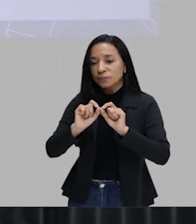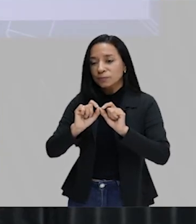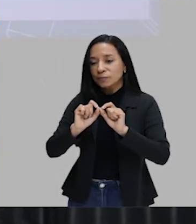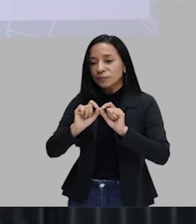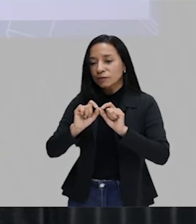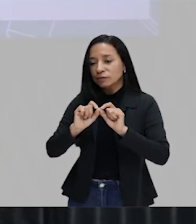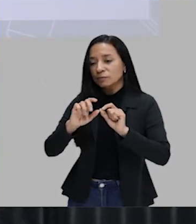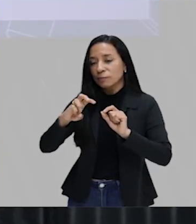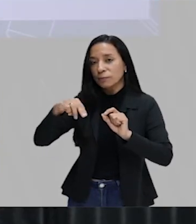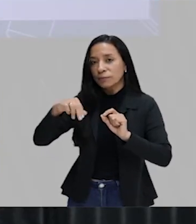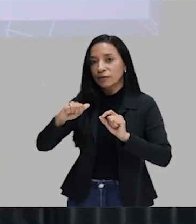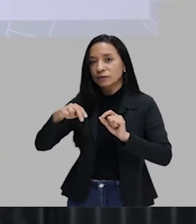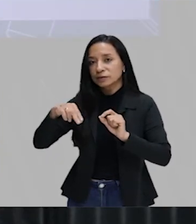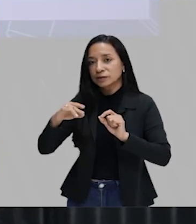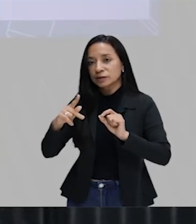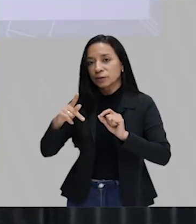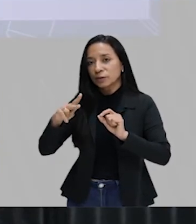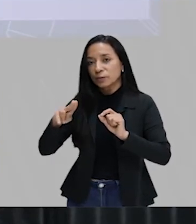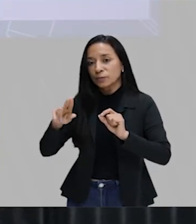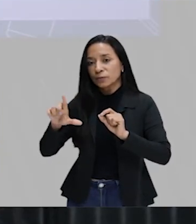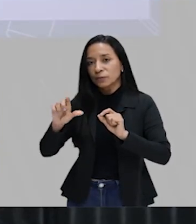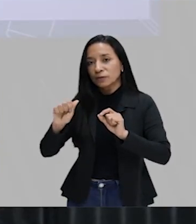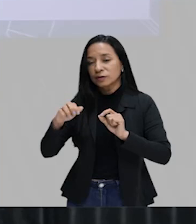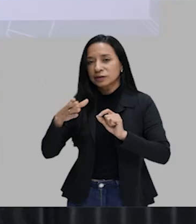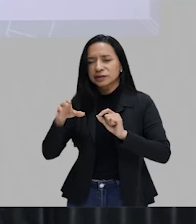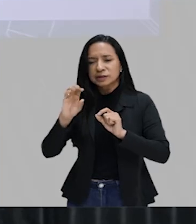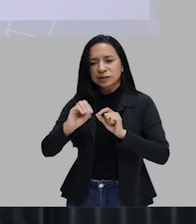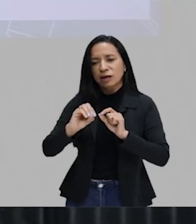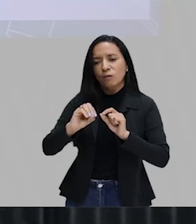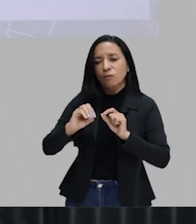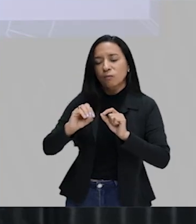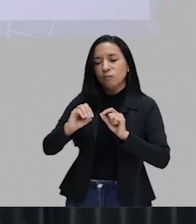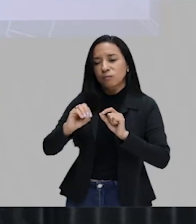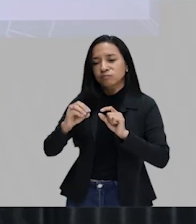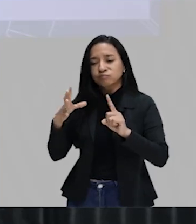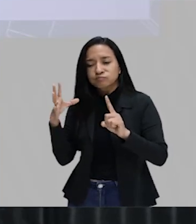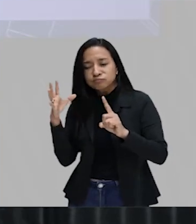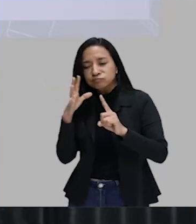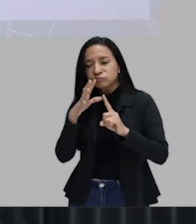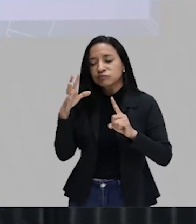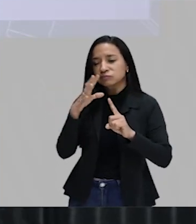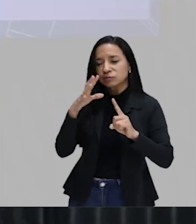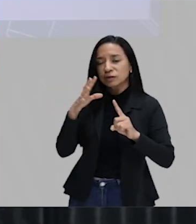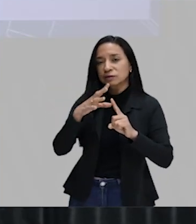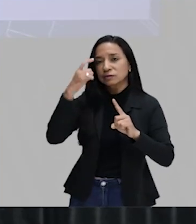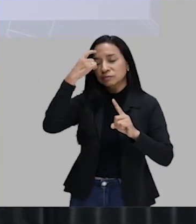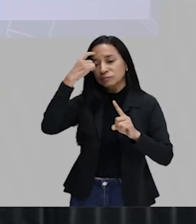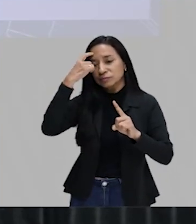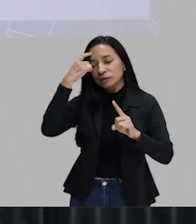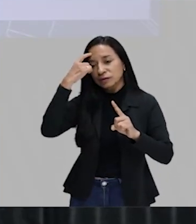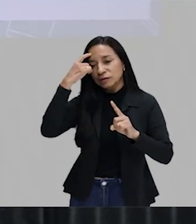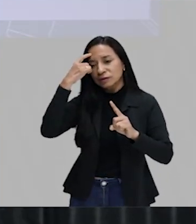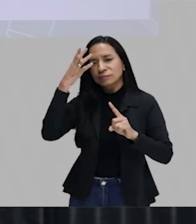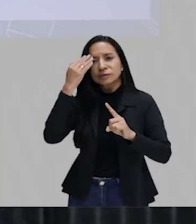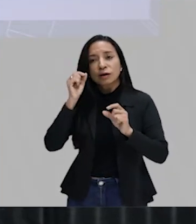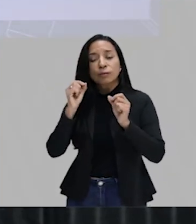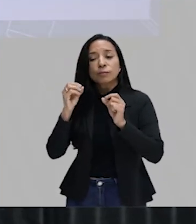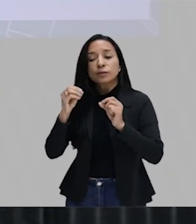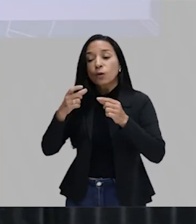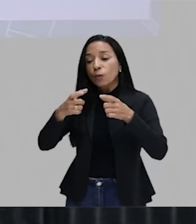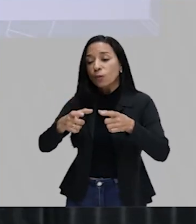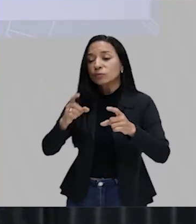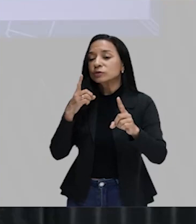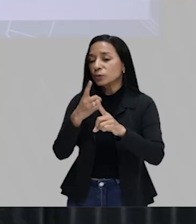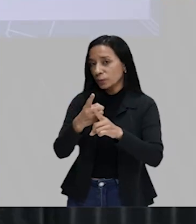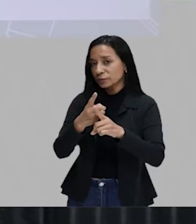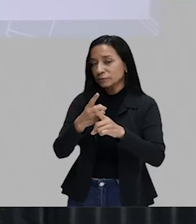manipulação. Olha só, manipulação até da nossa ideia. Sabe onde é que você encontra muito isso? Na